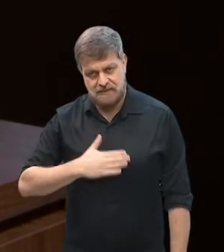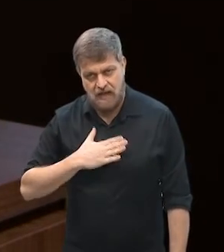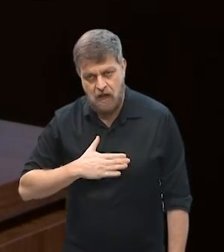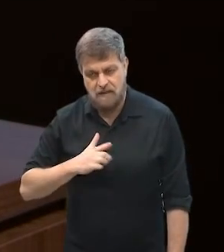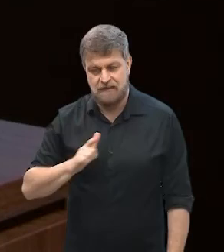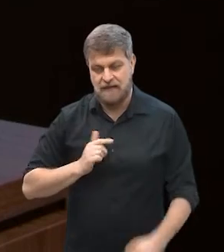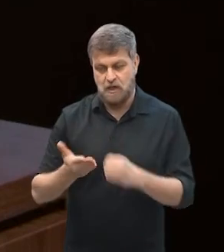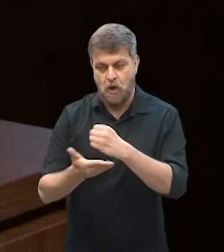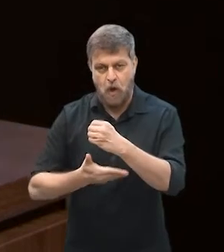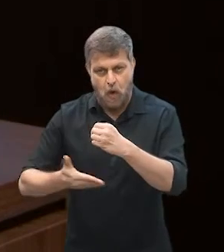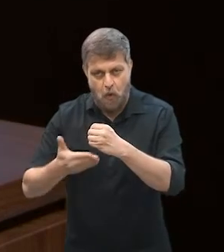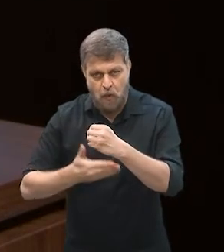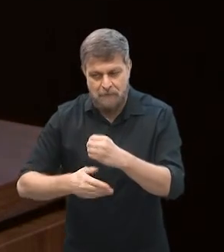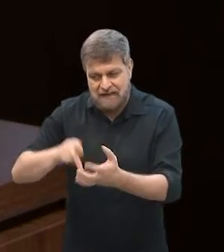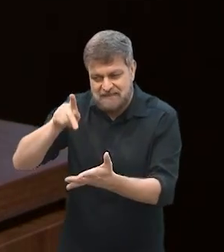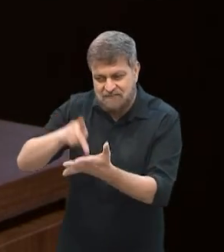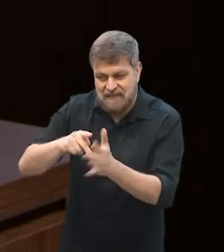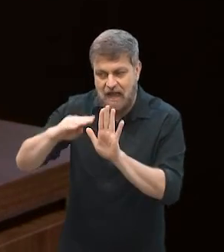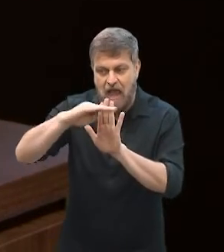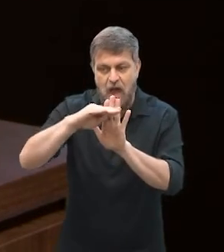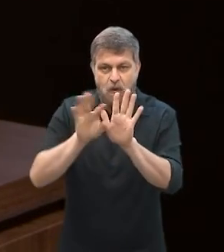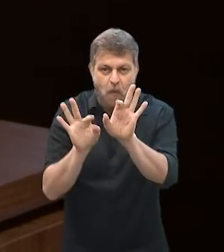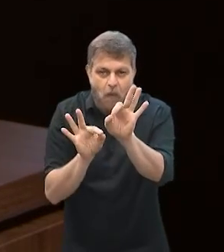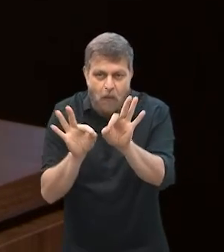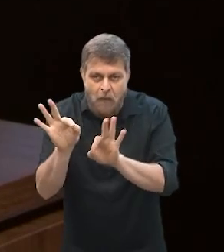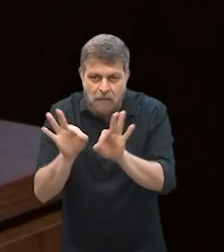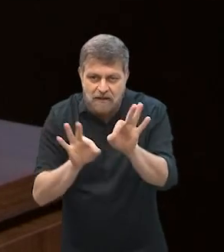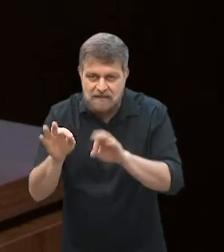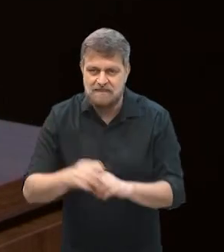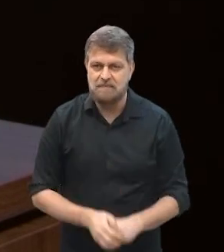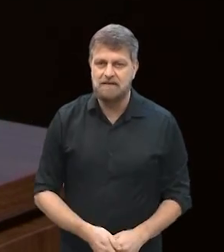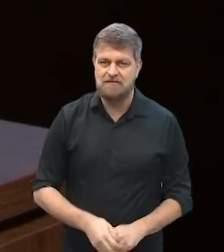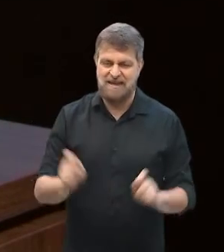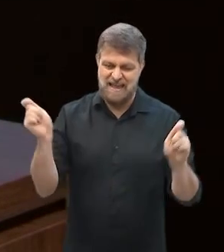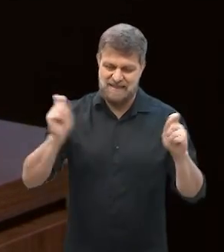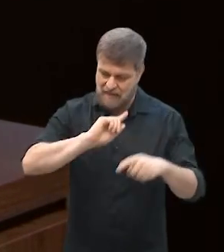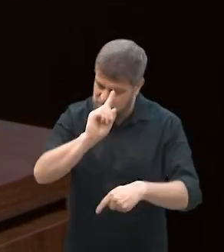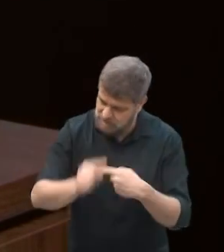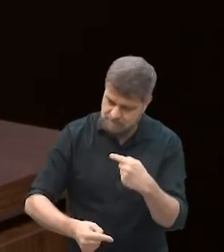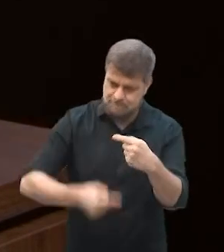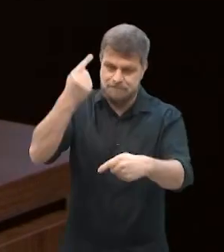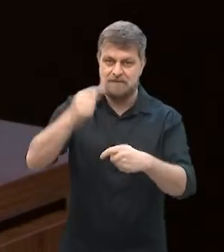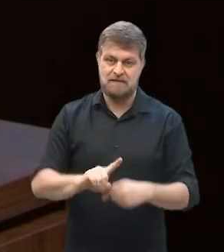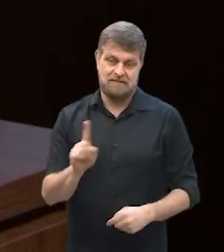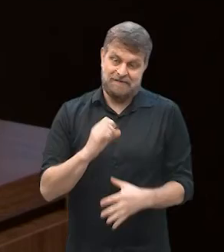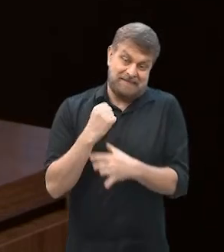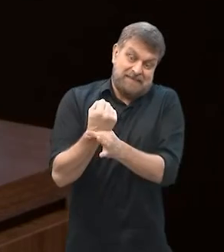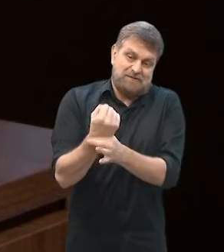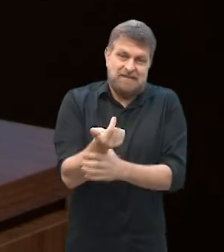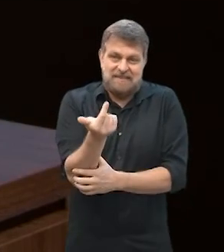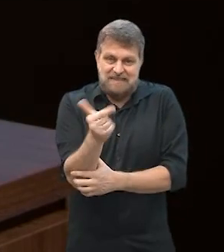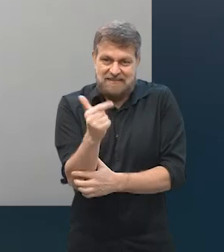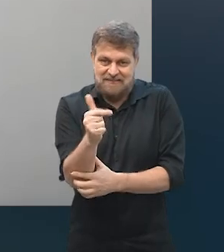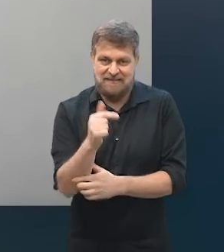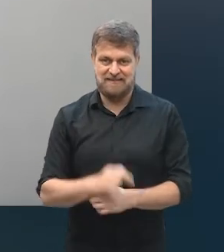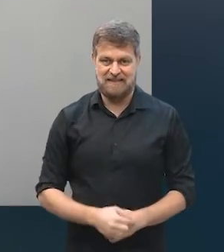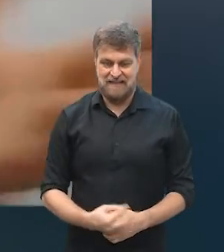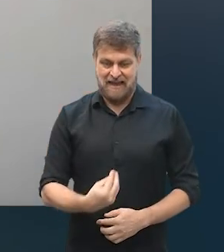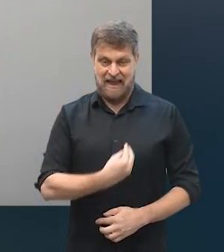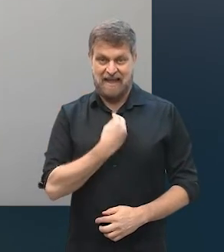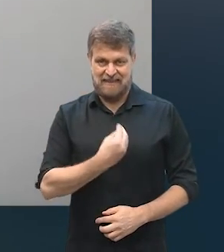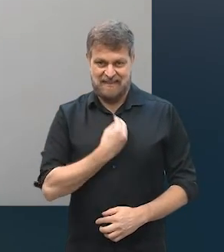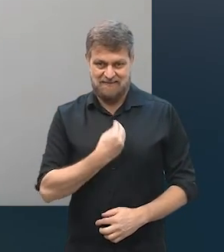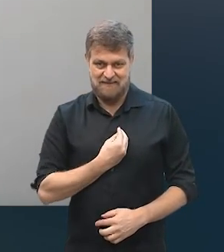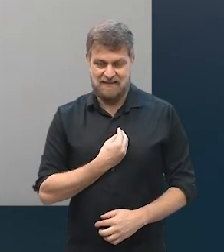fatos, com planejamento, você aumenta a chance de sucesso, não é garantia, na vida do empreendedorismo,